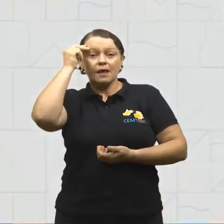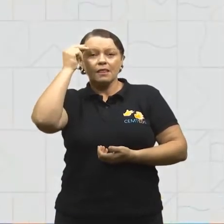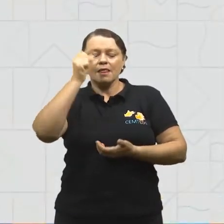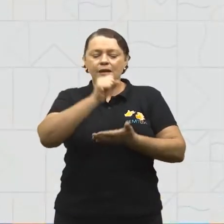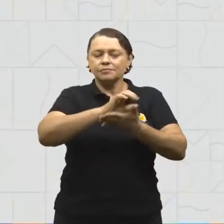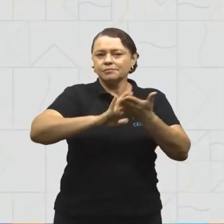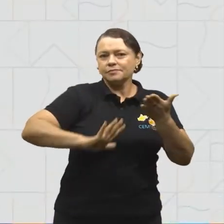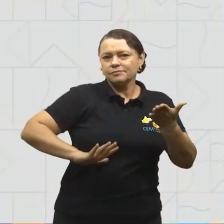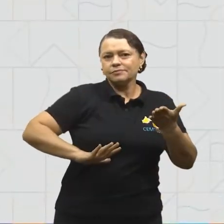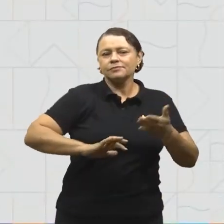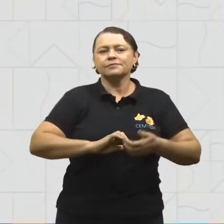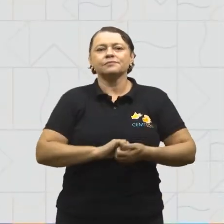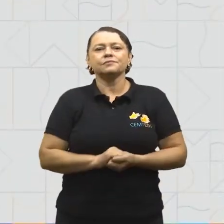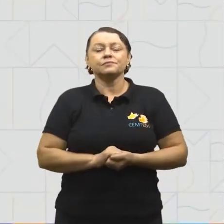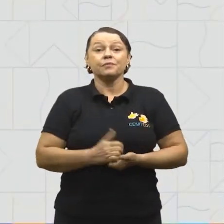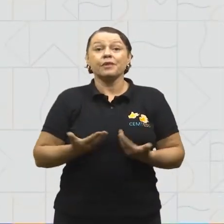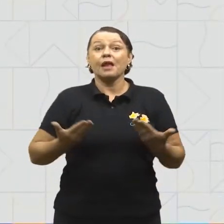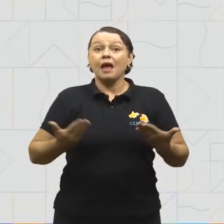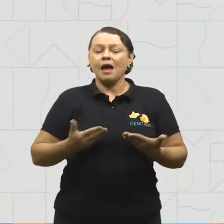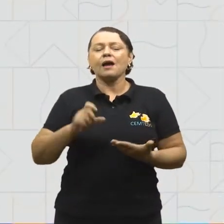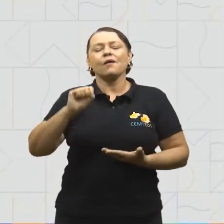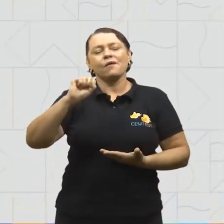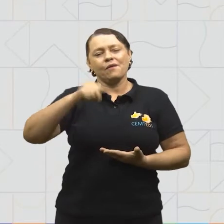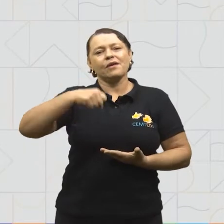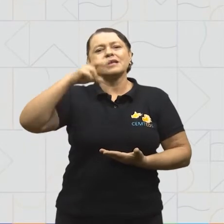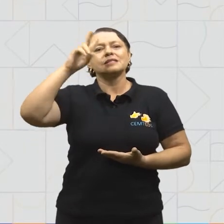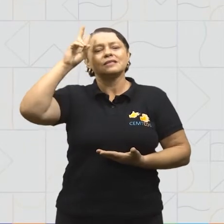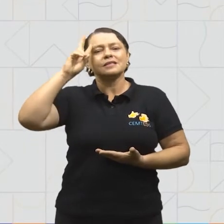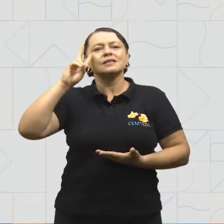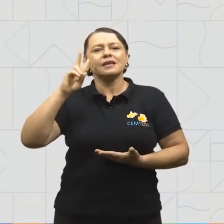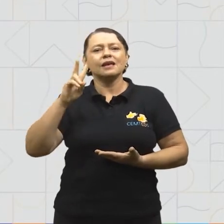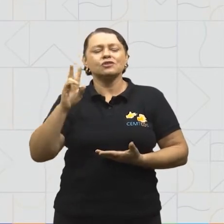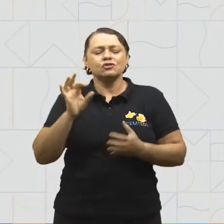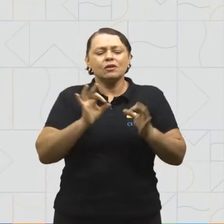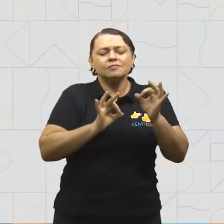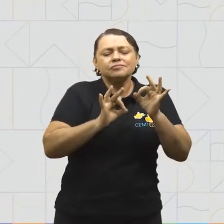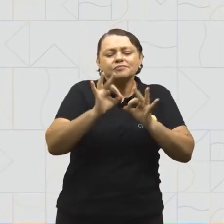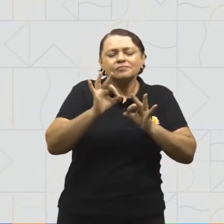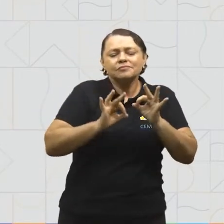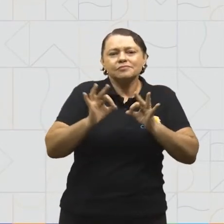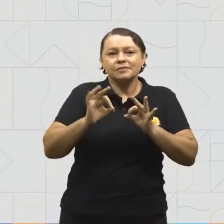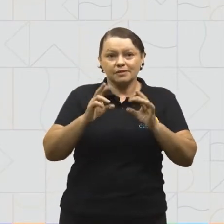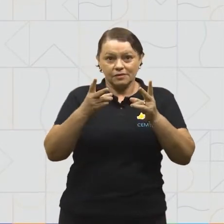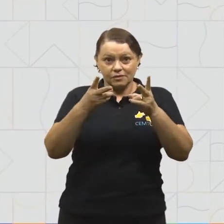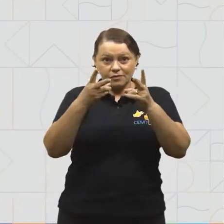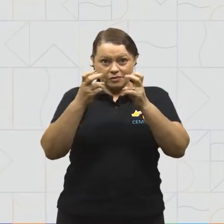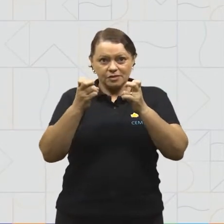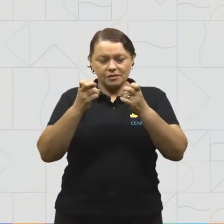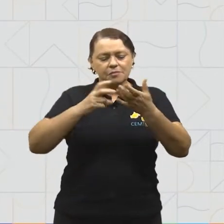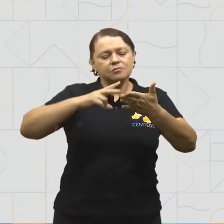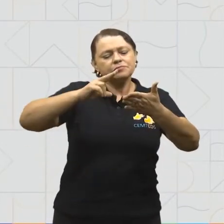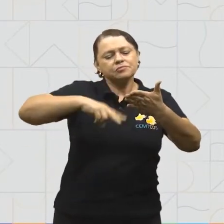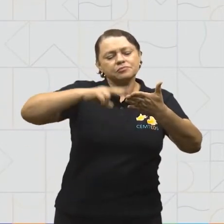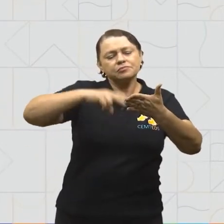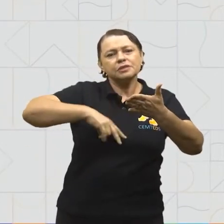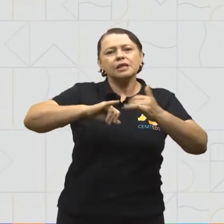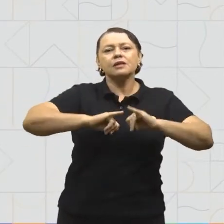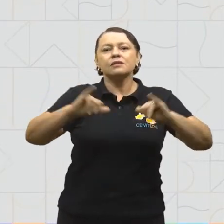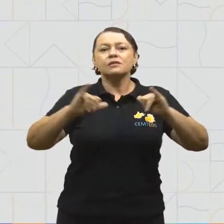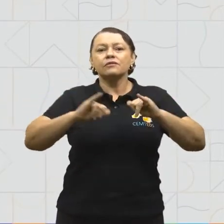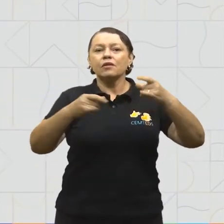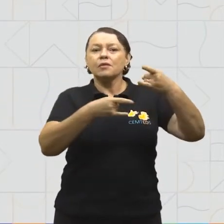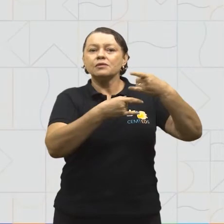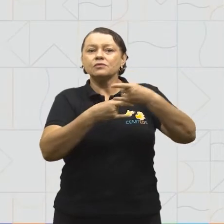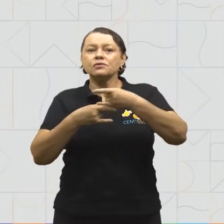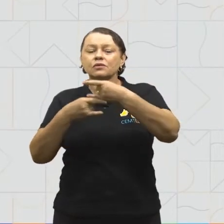Agora sim, a história finalmente fez sentido. Você reparou que, ao ler as informações do quadrinho,